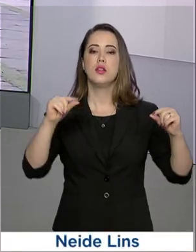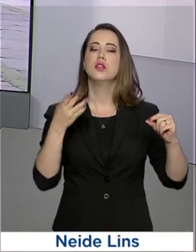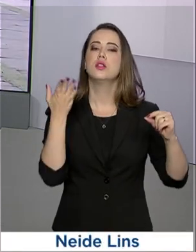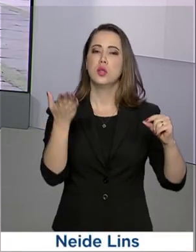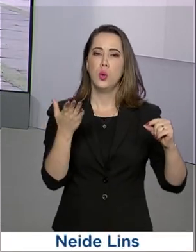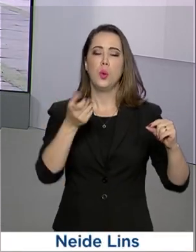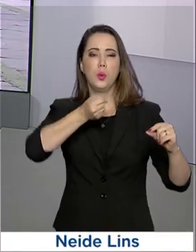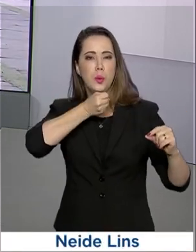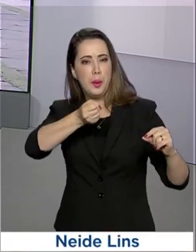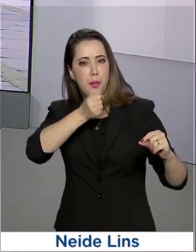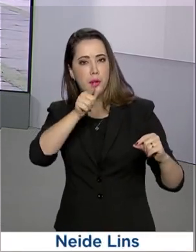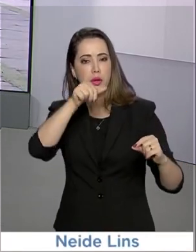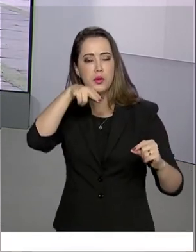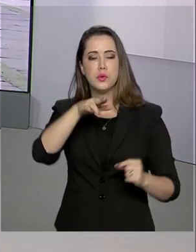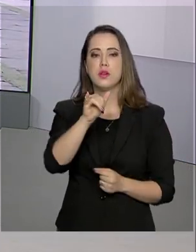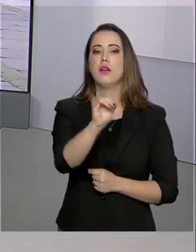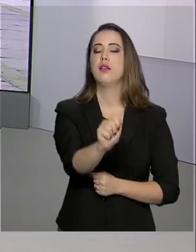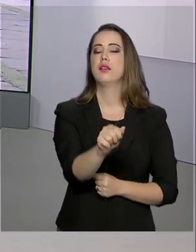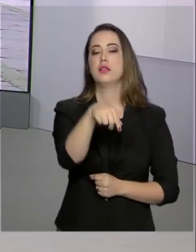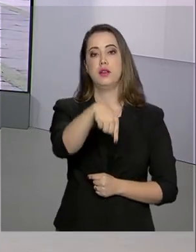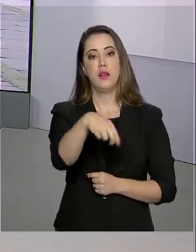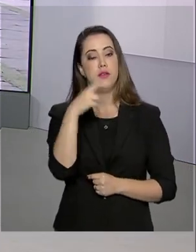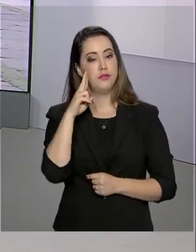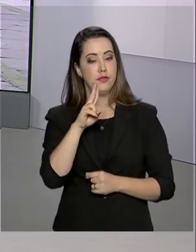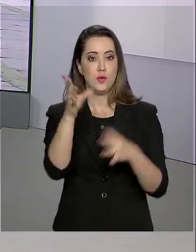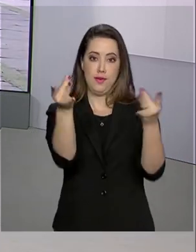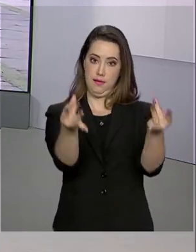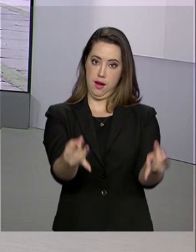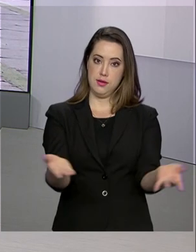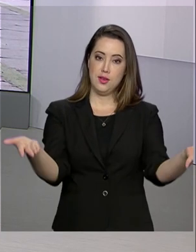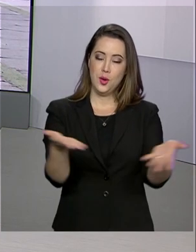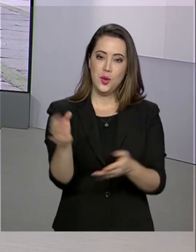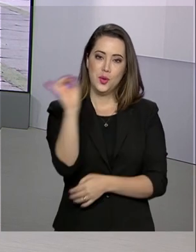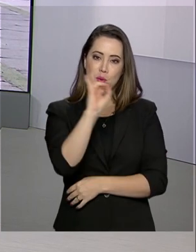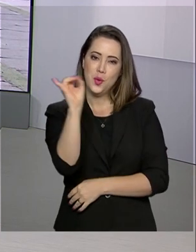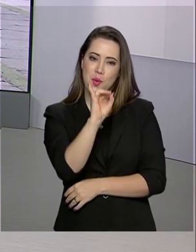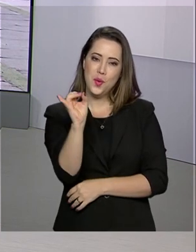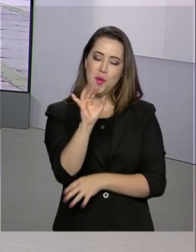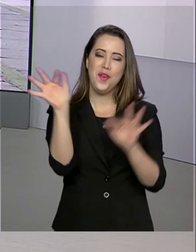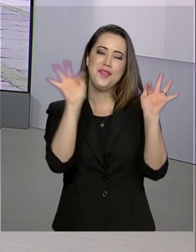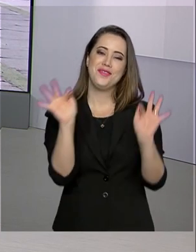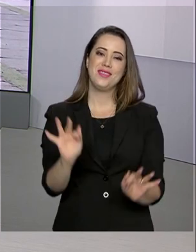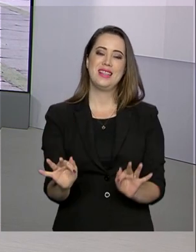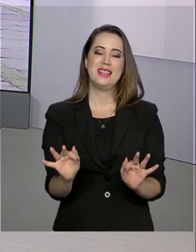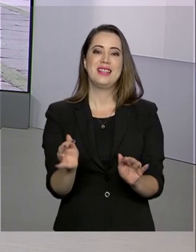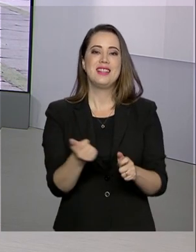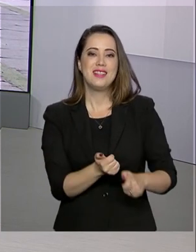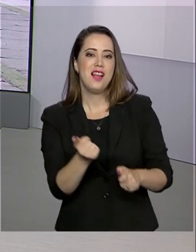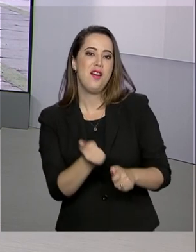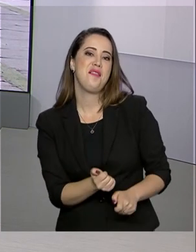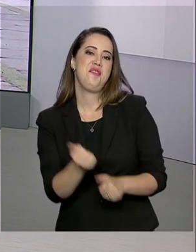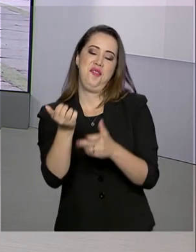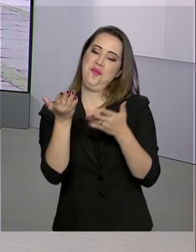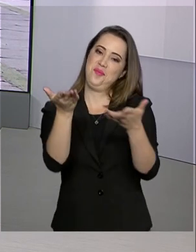com a repórter Luciana Colares de Holanda. Ela traz os detalhes pra gente. Oi, Lu, feliz ano novo pra você. Bom dia.